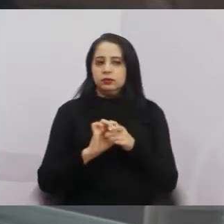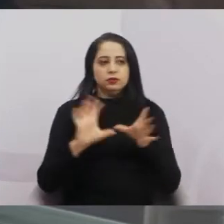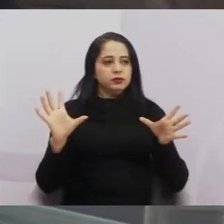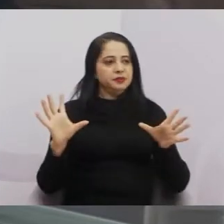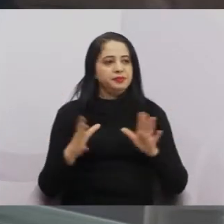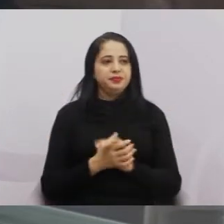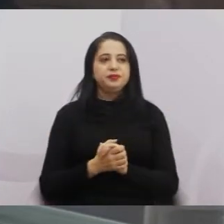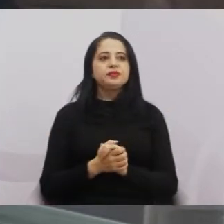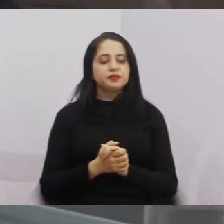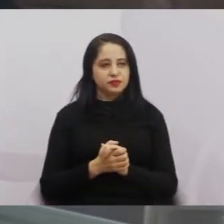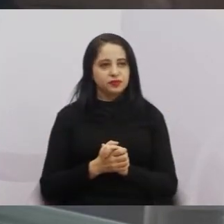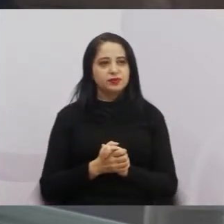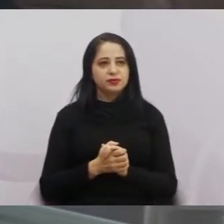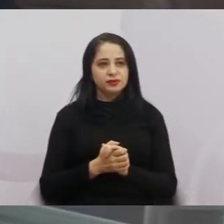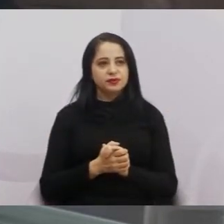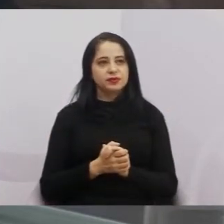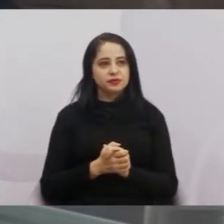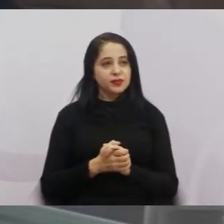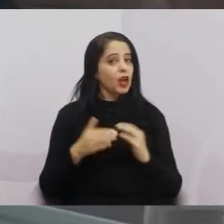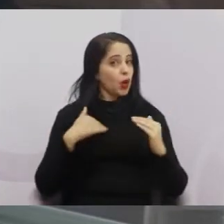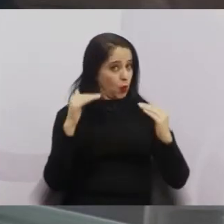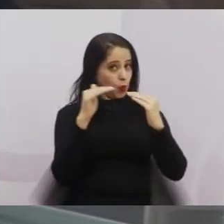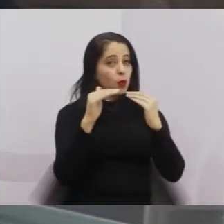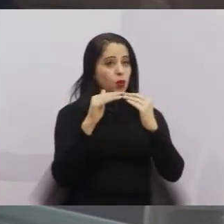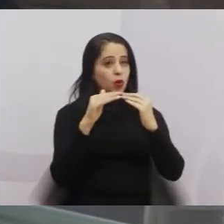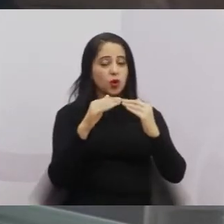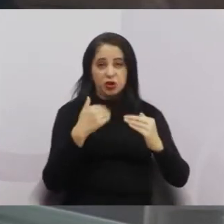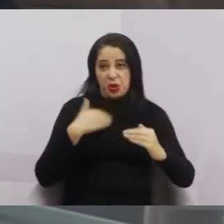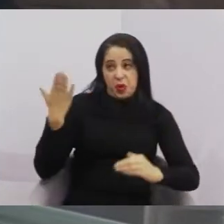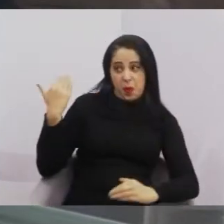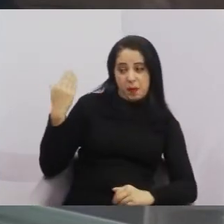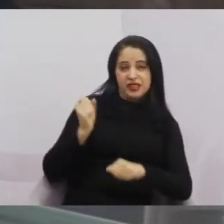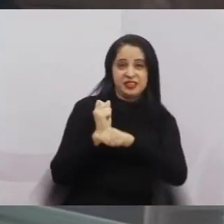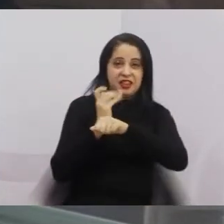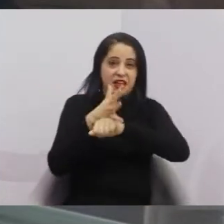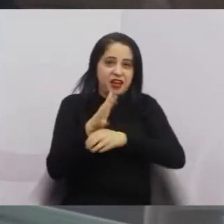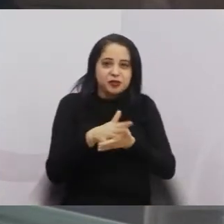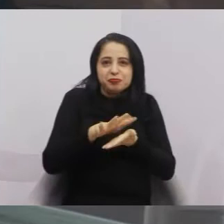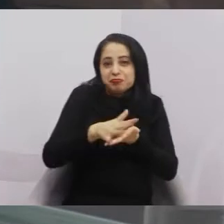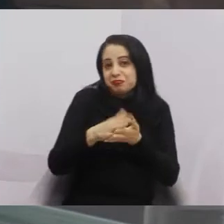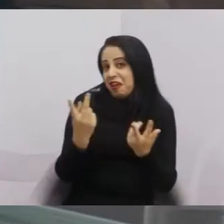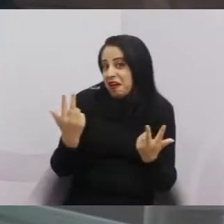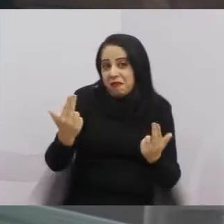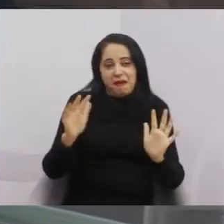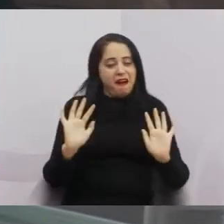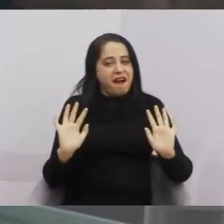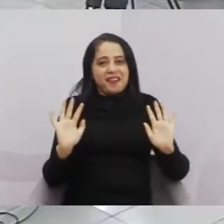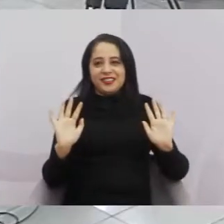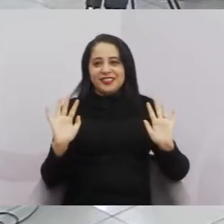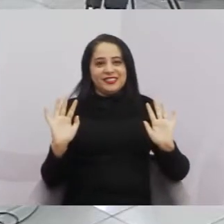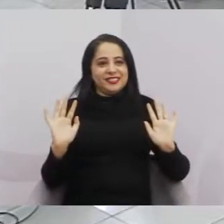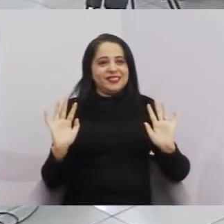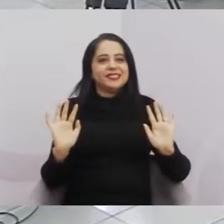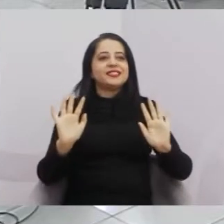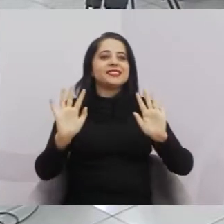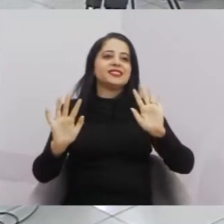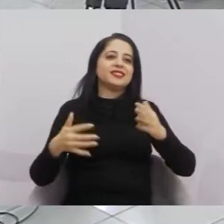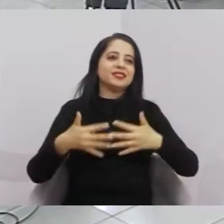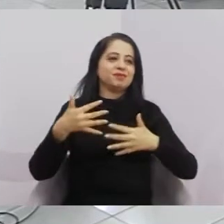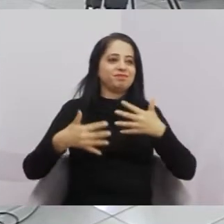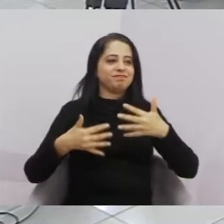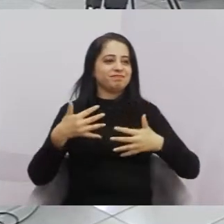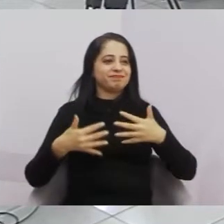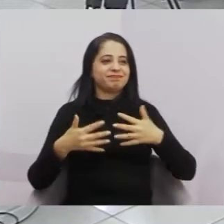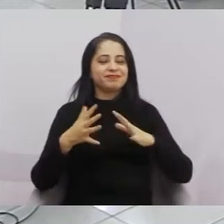como o senhor acabou de falar. concordo, que eu também era do samba, era da noitada. Vereador Roninha, do Podemos,